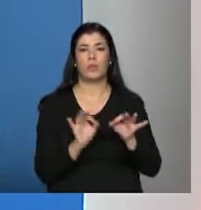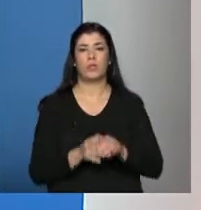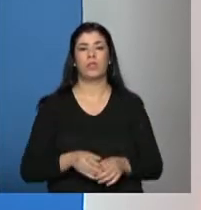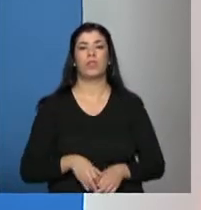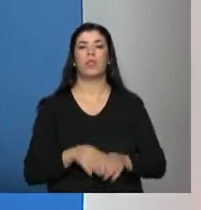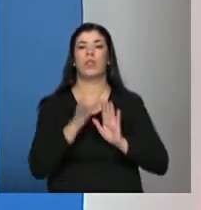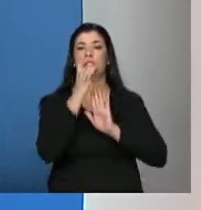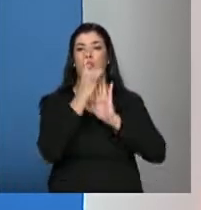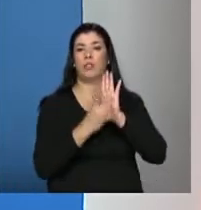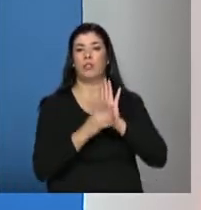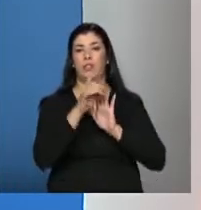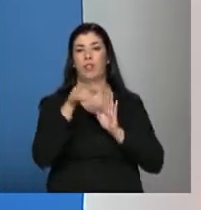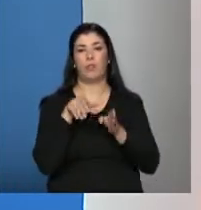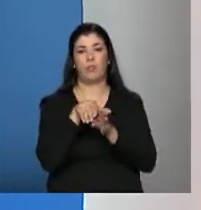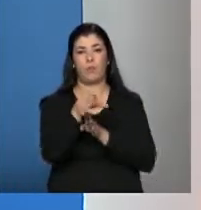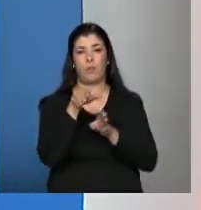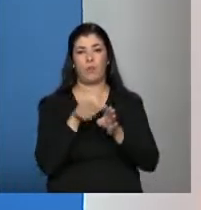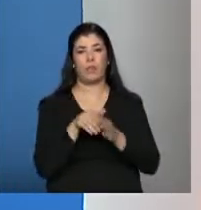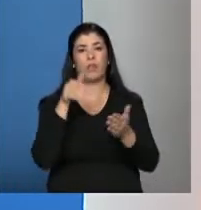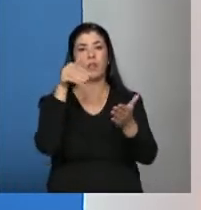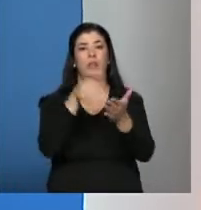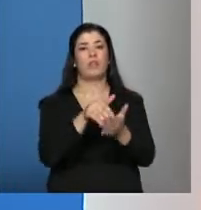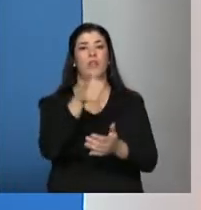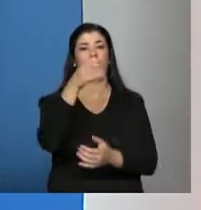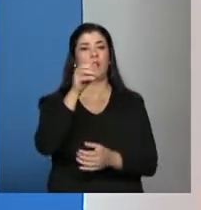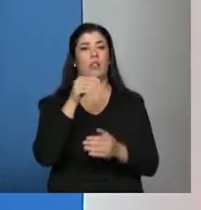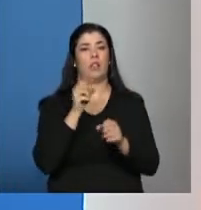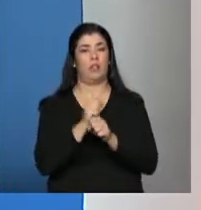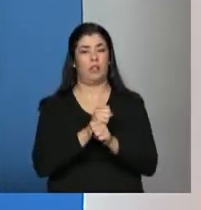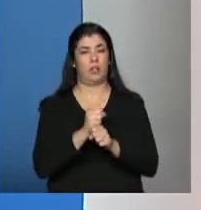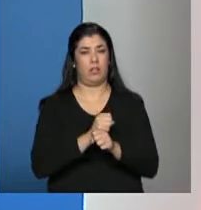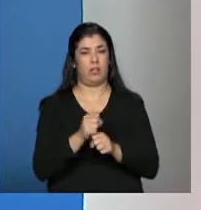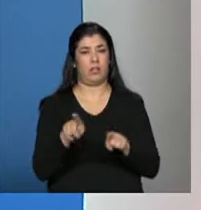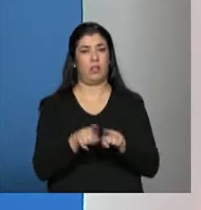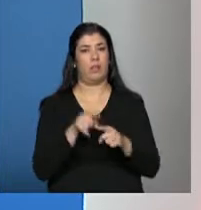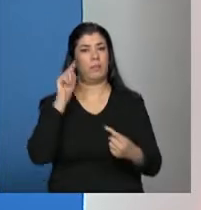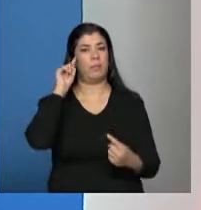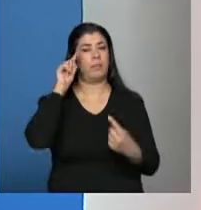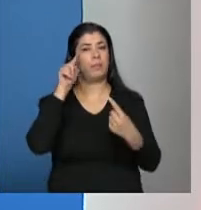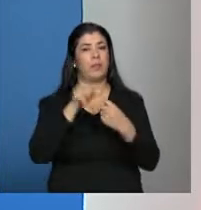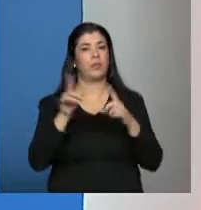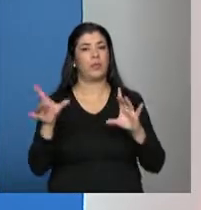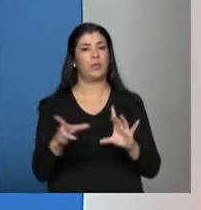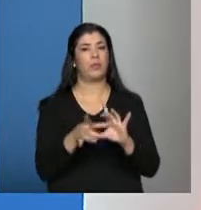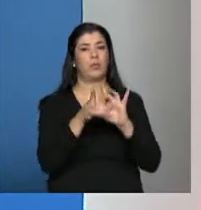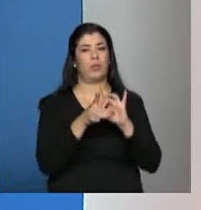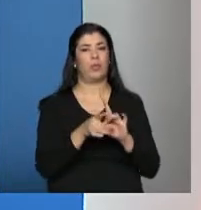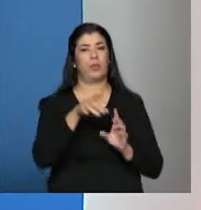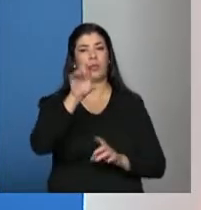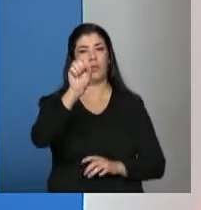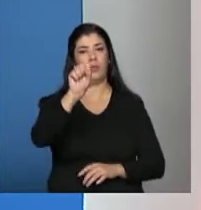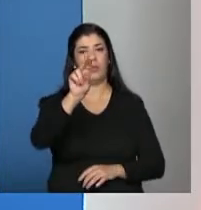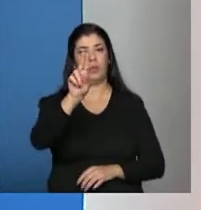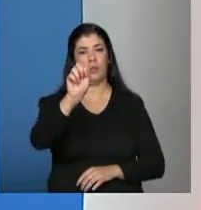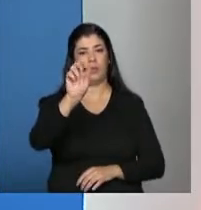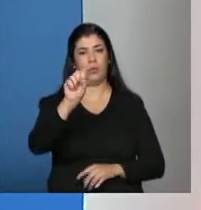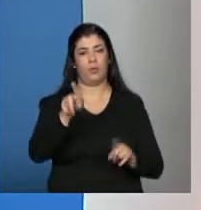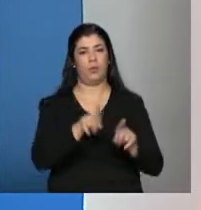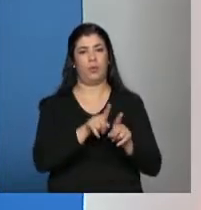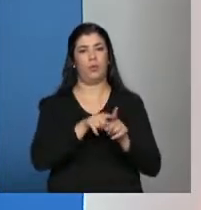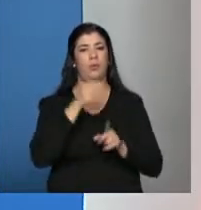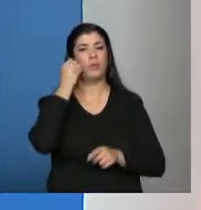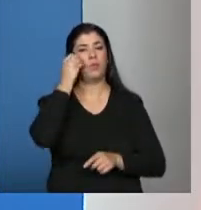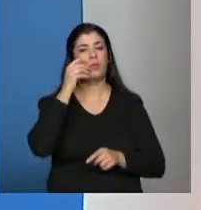10 anos. A meta é consolidar o sistema único de assistência social. E, necessariamente, isso passa para a gente